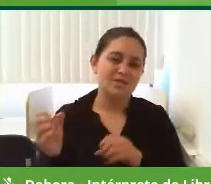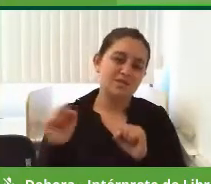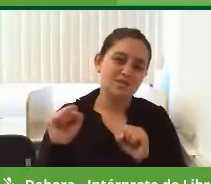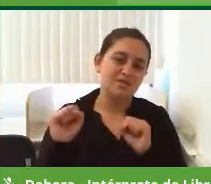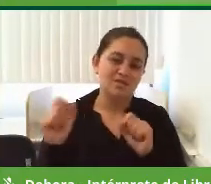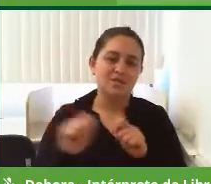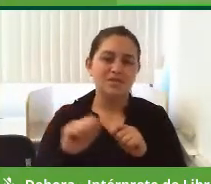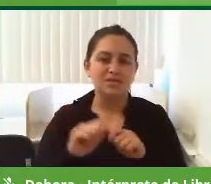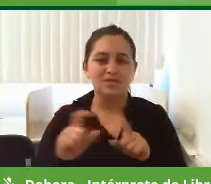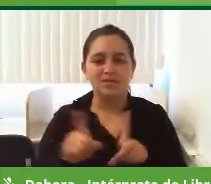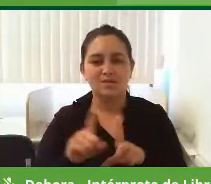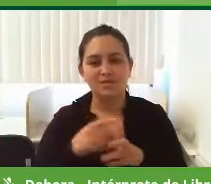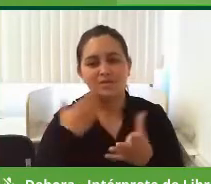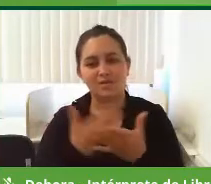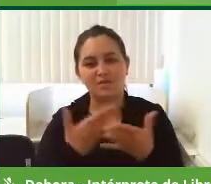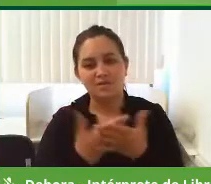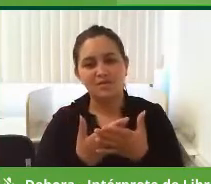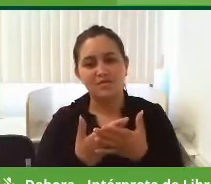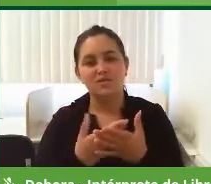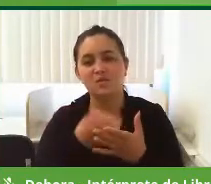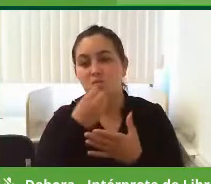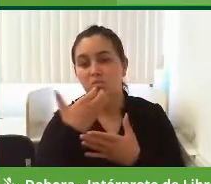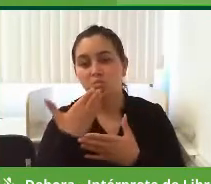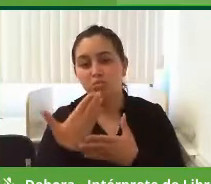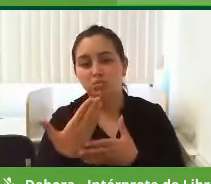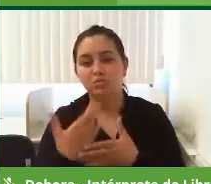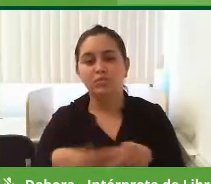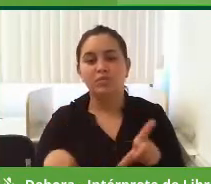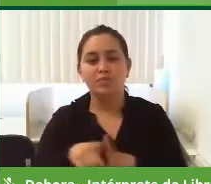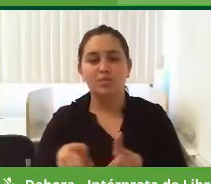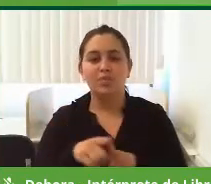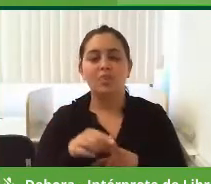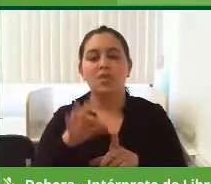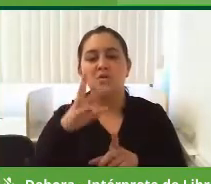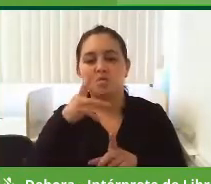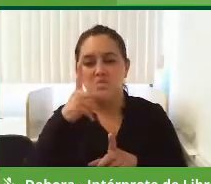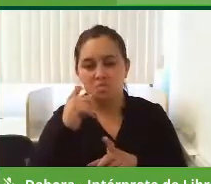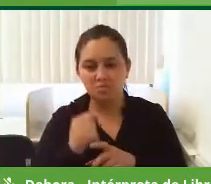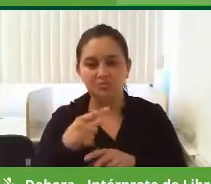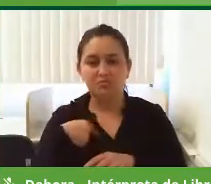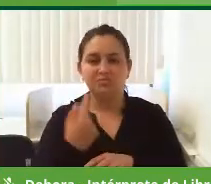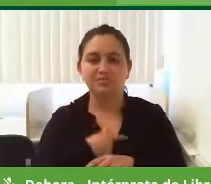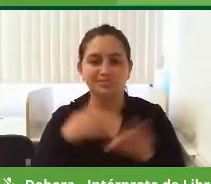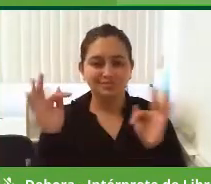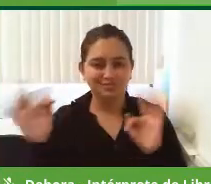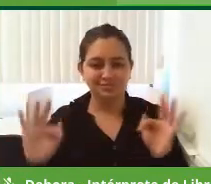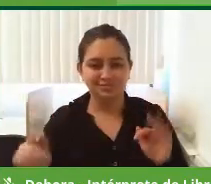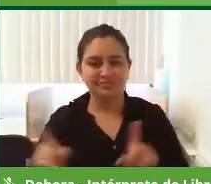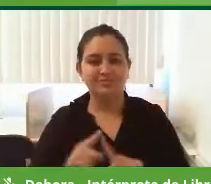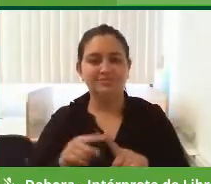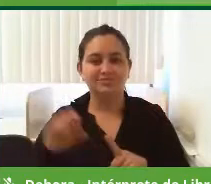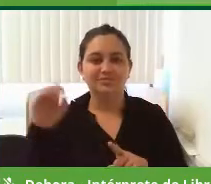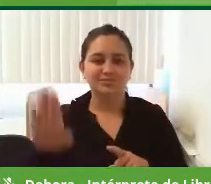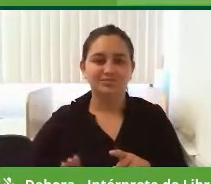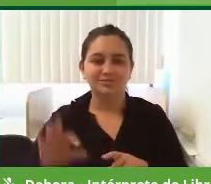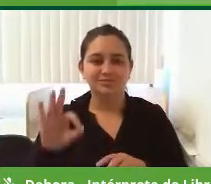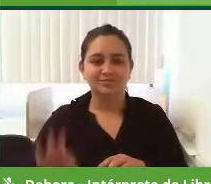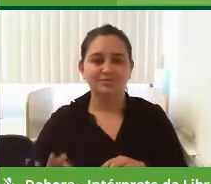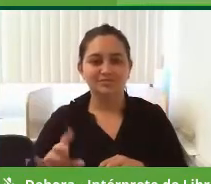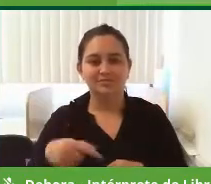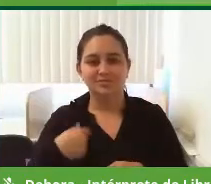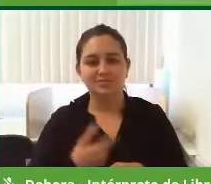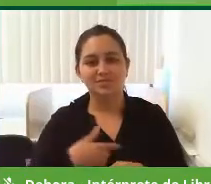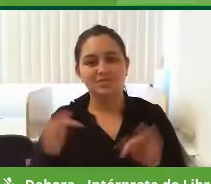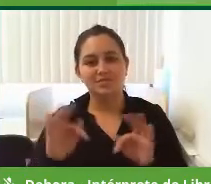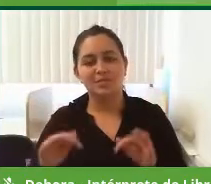sabe que está estudando numa escola de muita qualidade e para nós é um orgulho que tem São Bento, está certo? Então, quero dizer